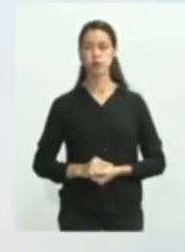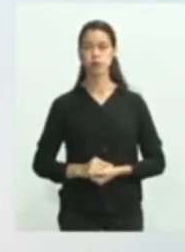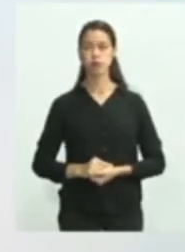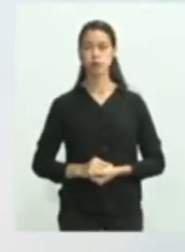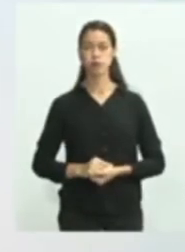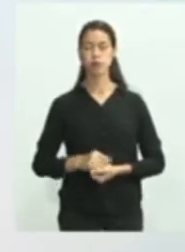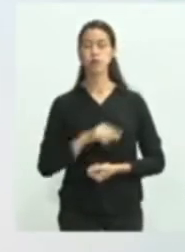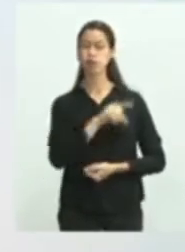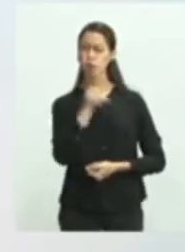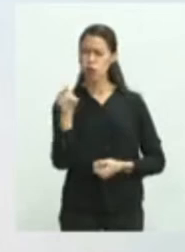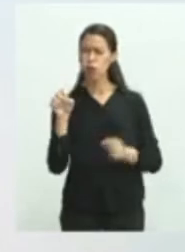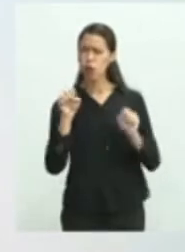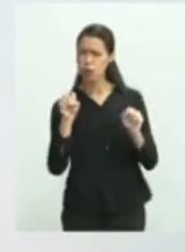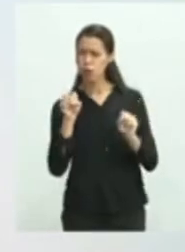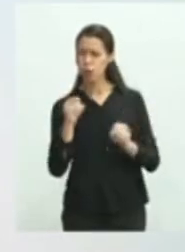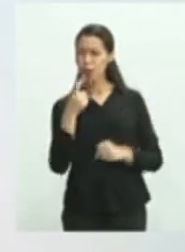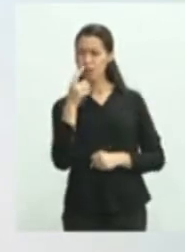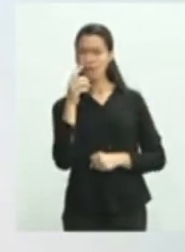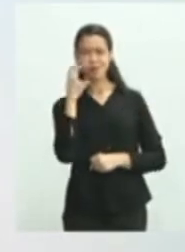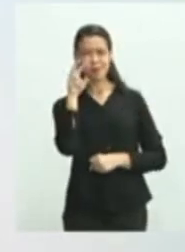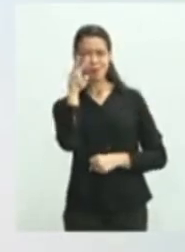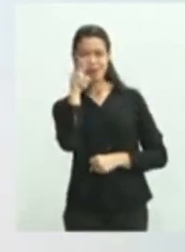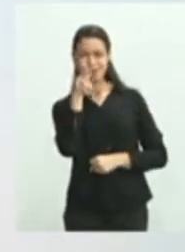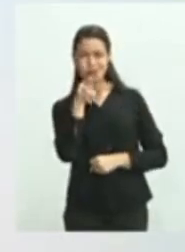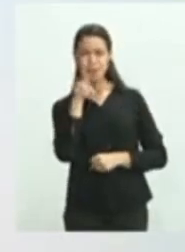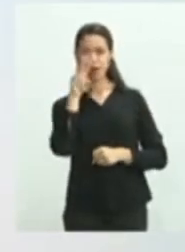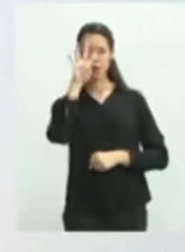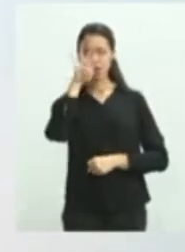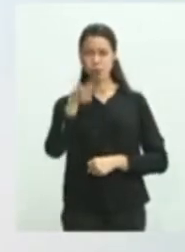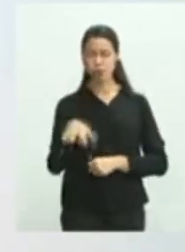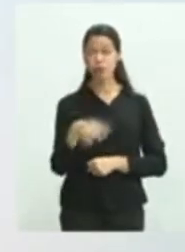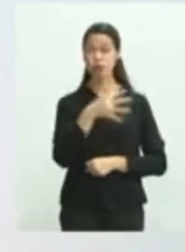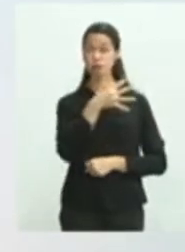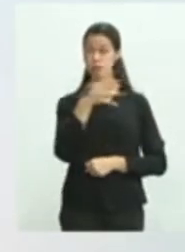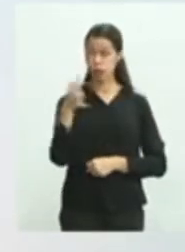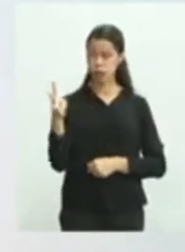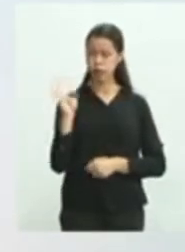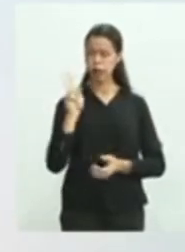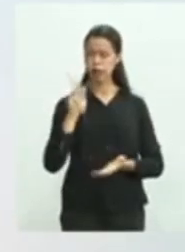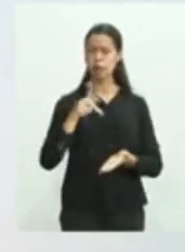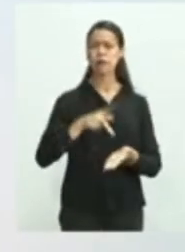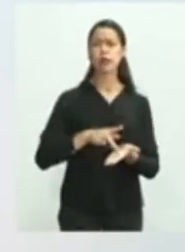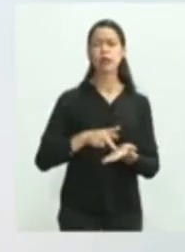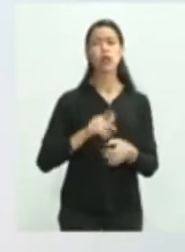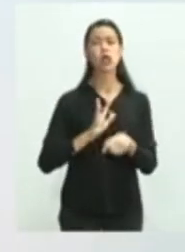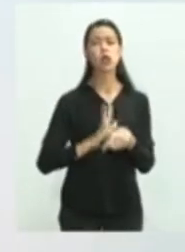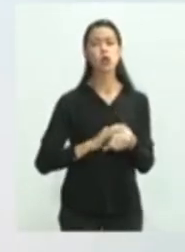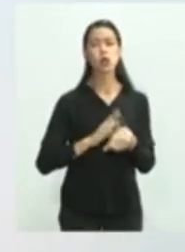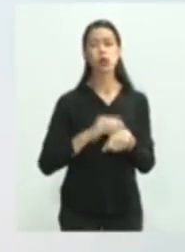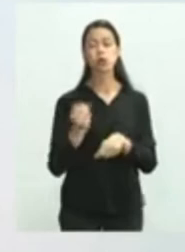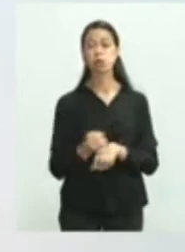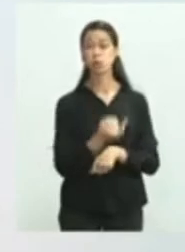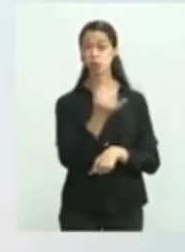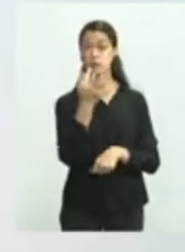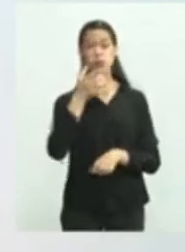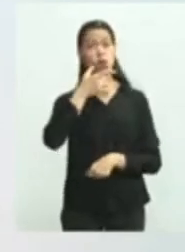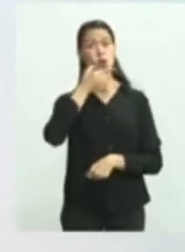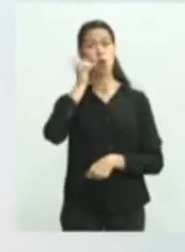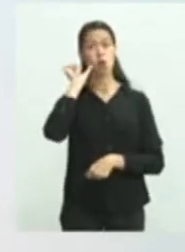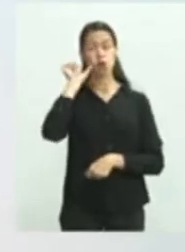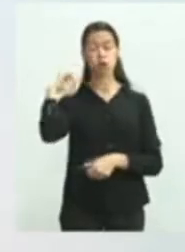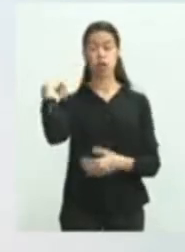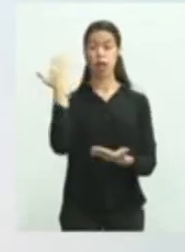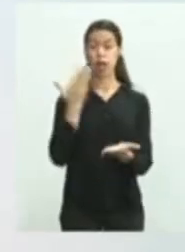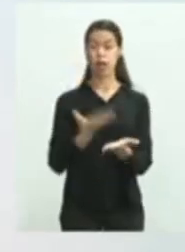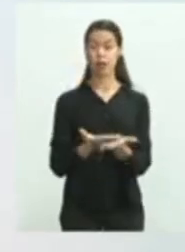observar, na nossa linha de casos confirmados, de ontem para hoje, como era previsto, inclusive